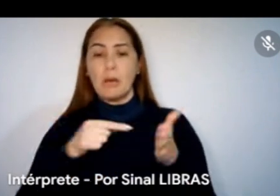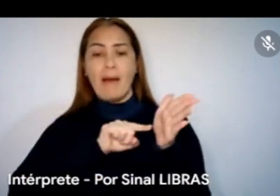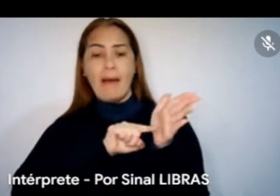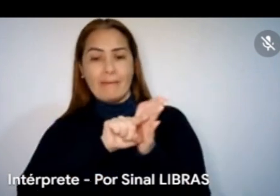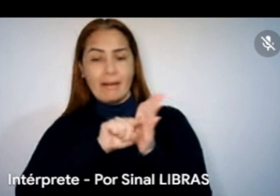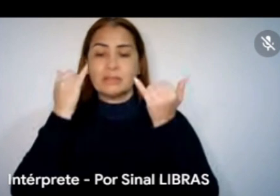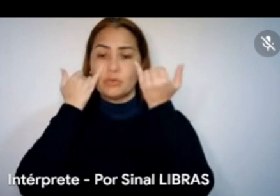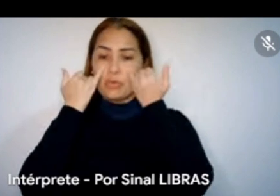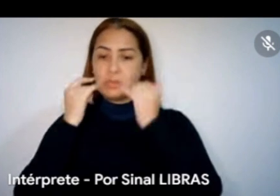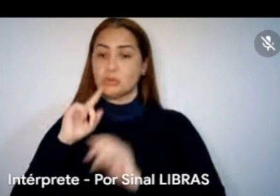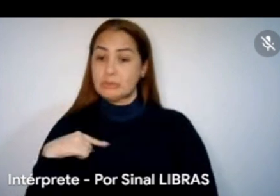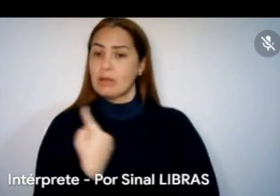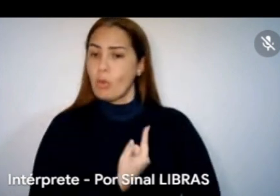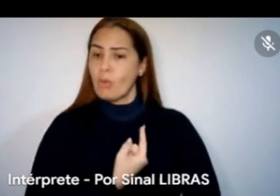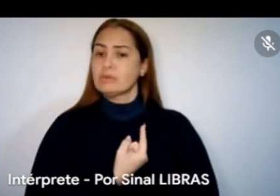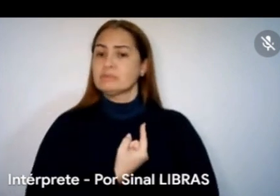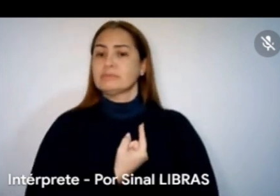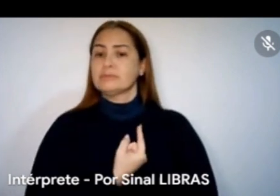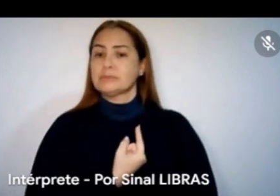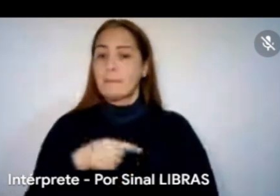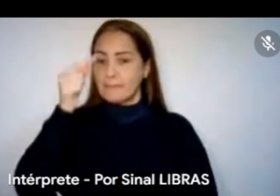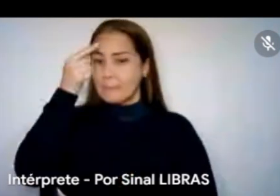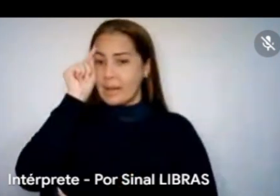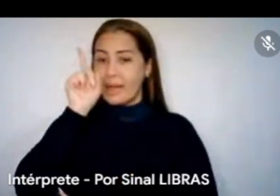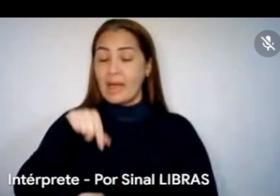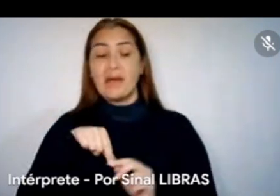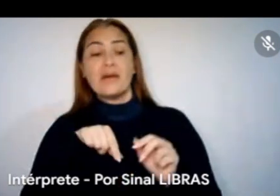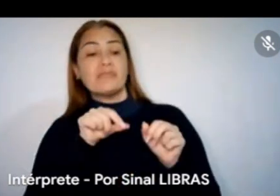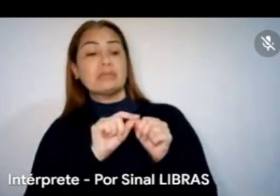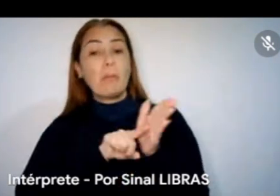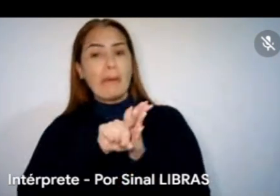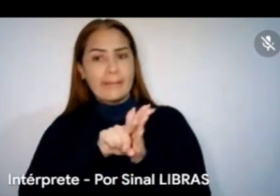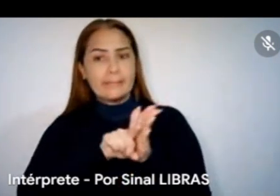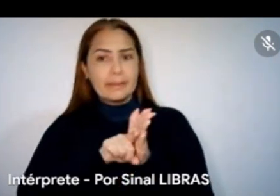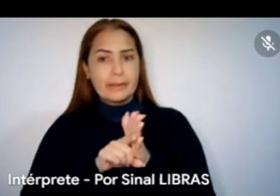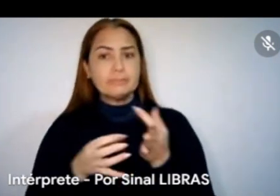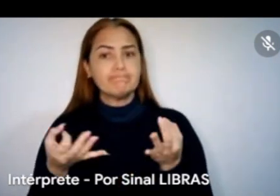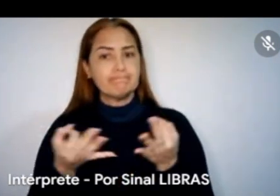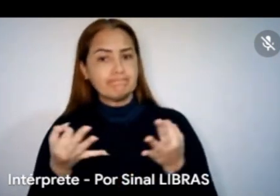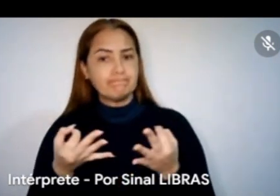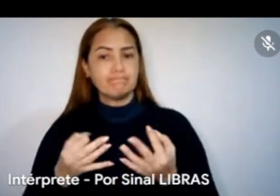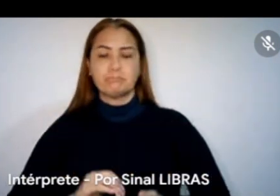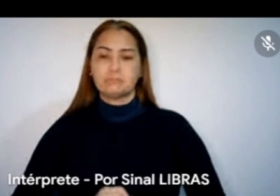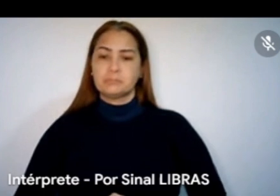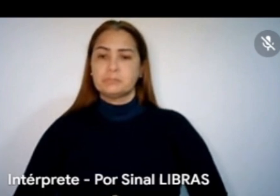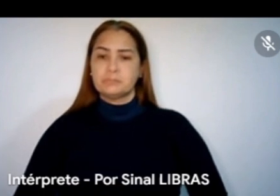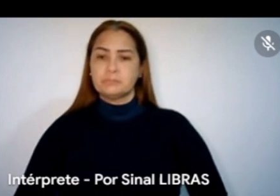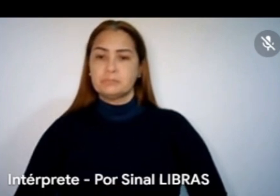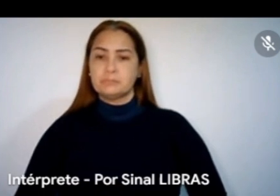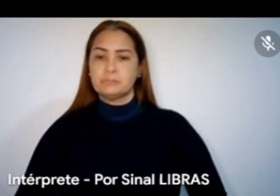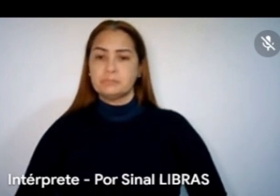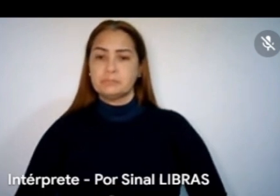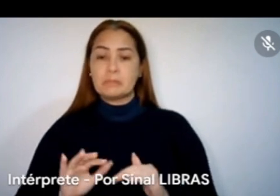expectativa é de fazer uma análise rigorosa, tudo bem? Então, a gente